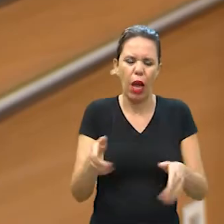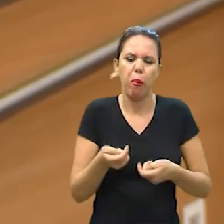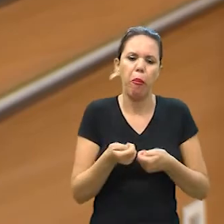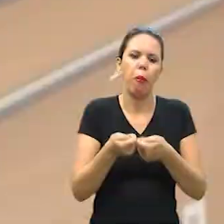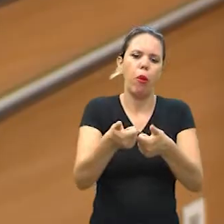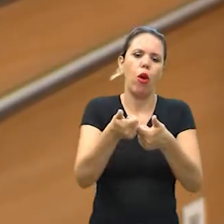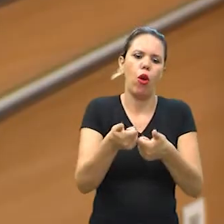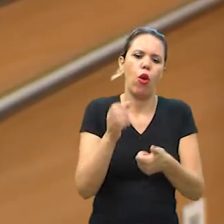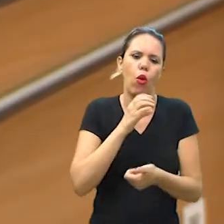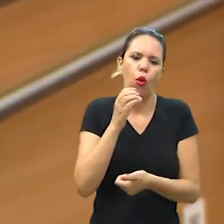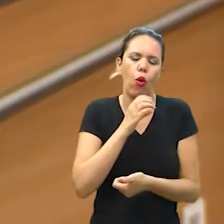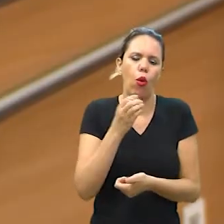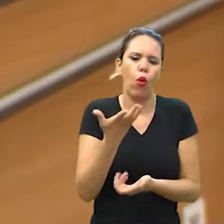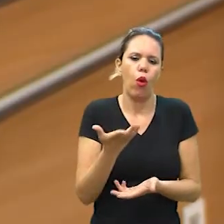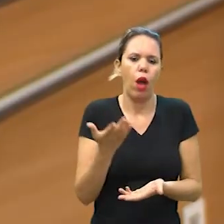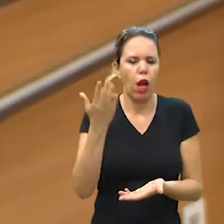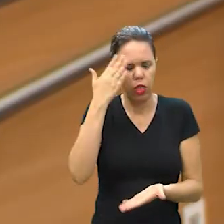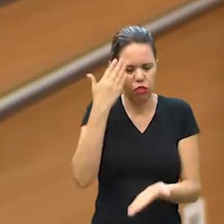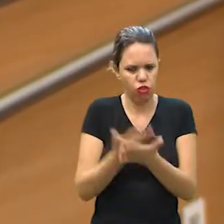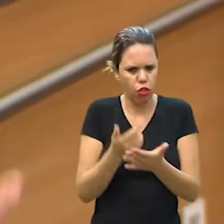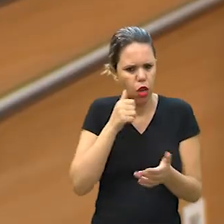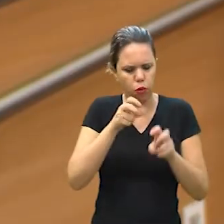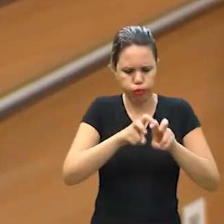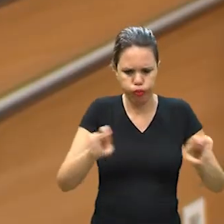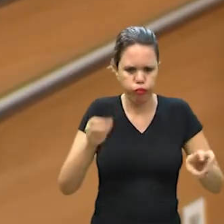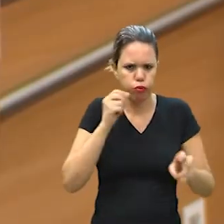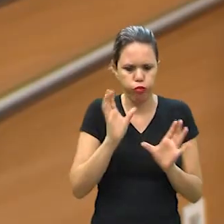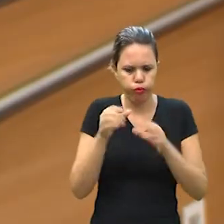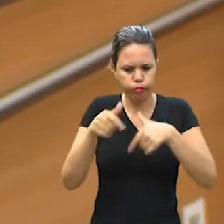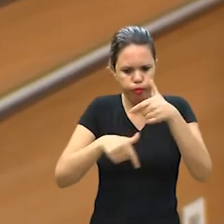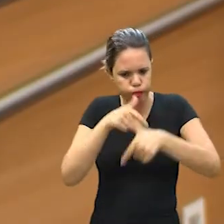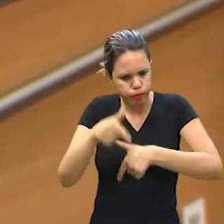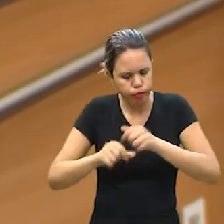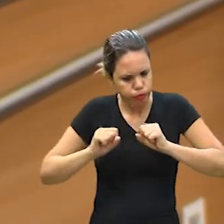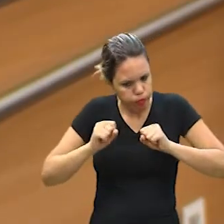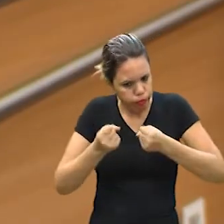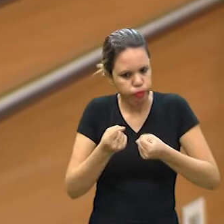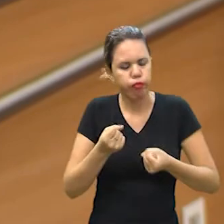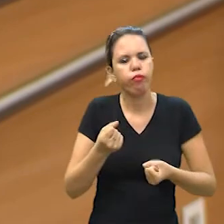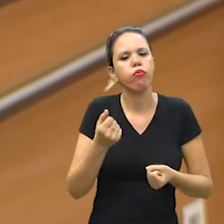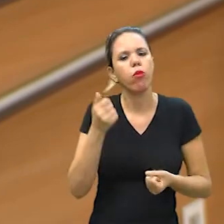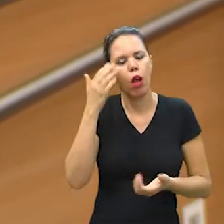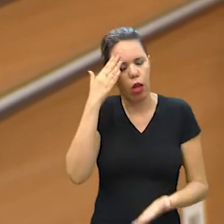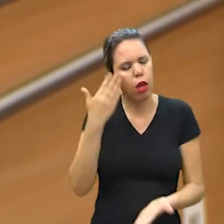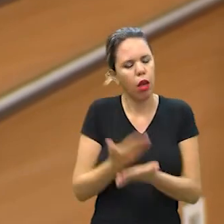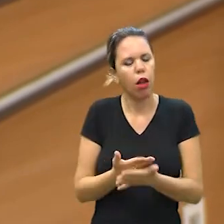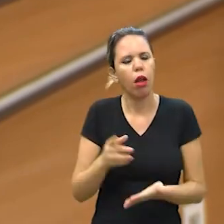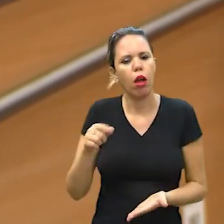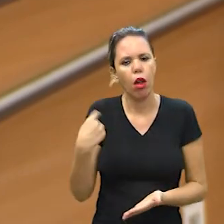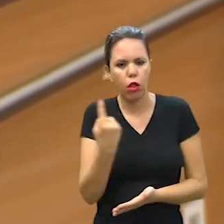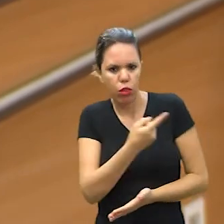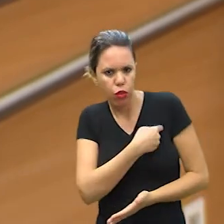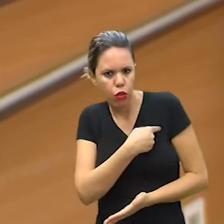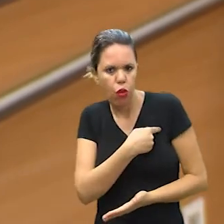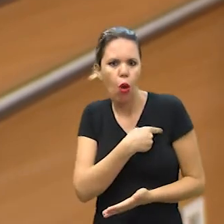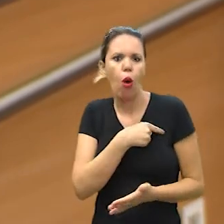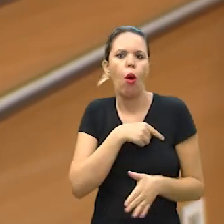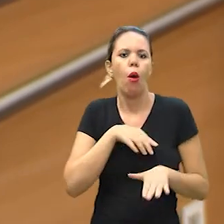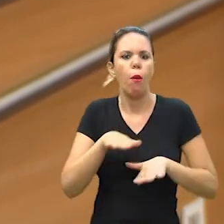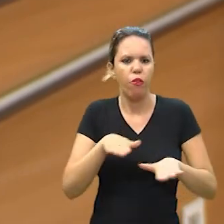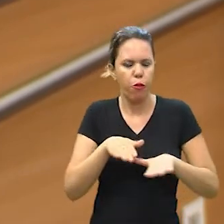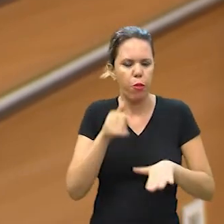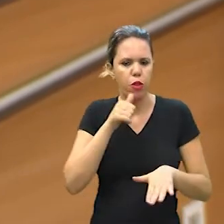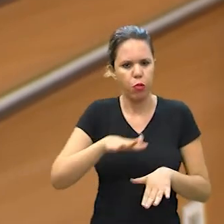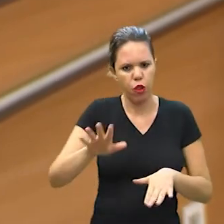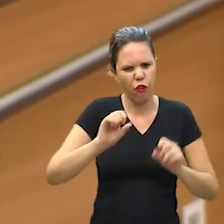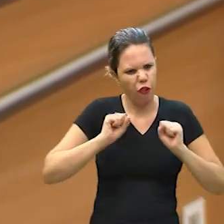emergencial, mas eu acredito agora com uma bancada de mulheres fortalecida, acredito que nós, e